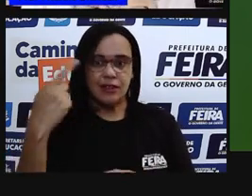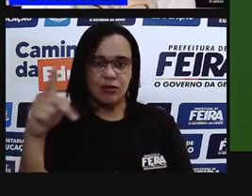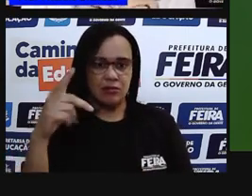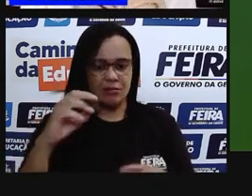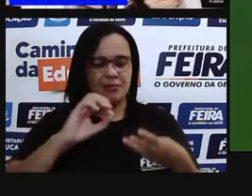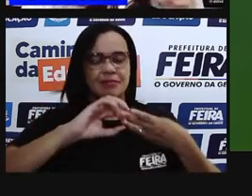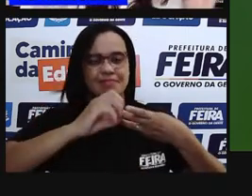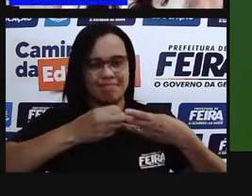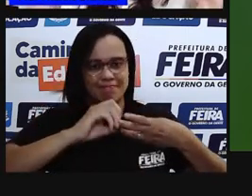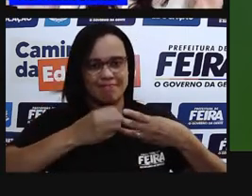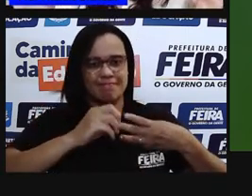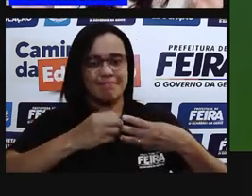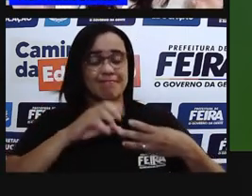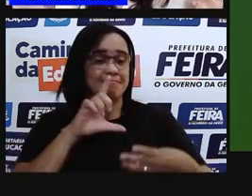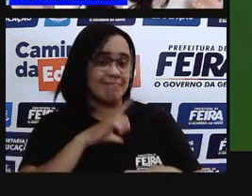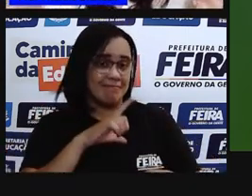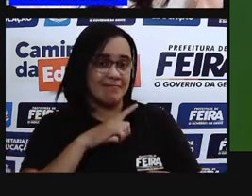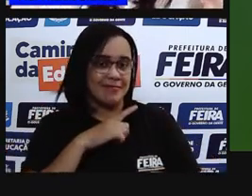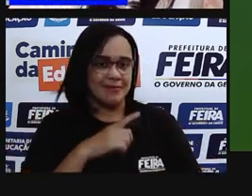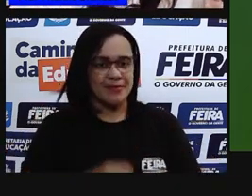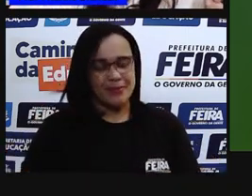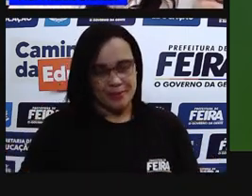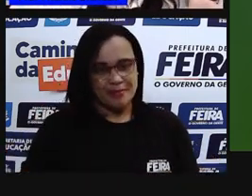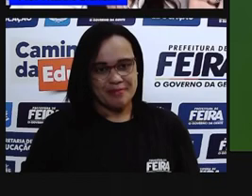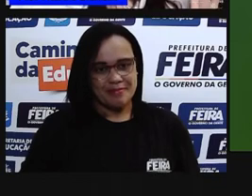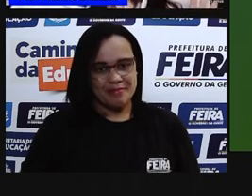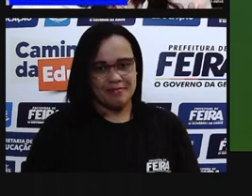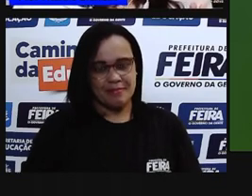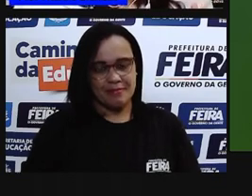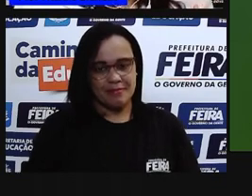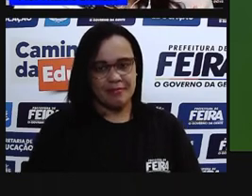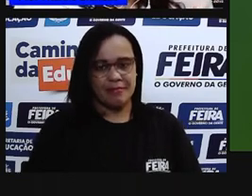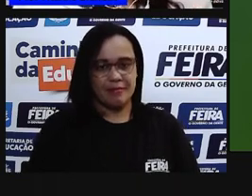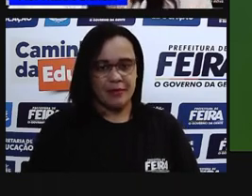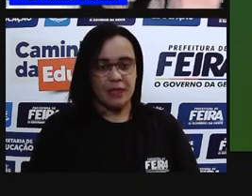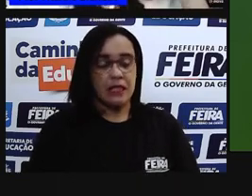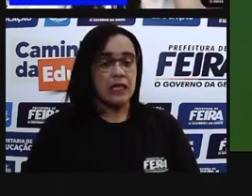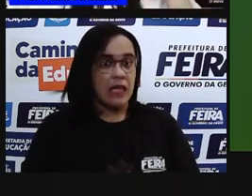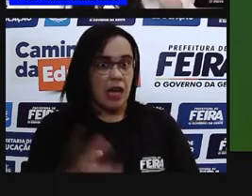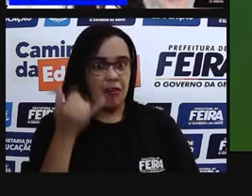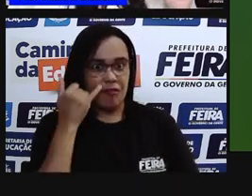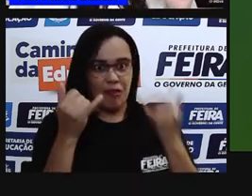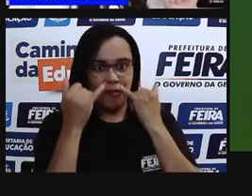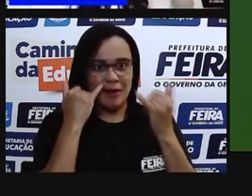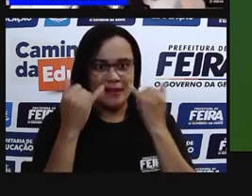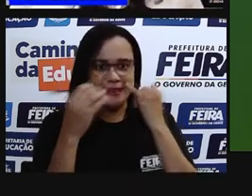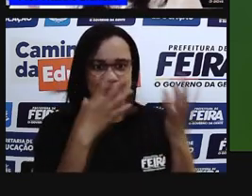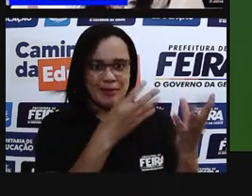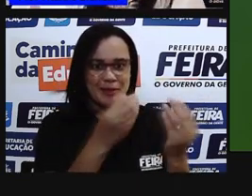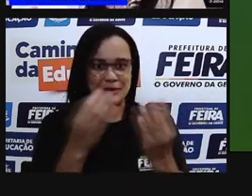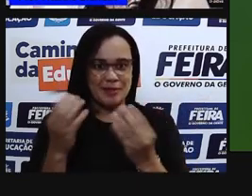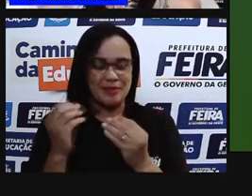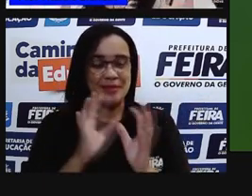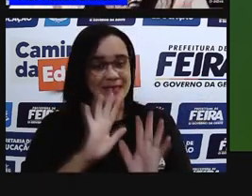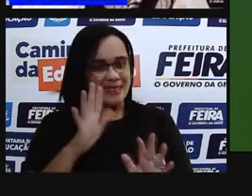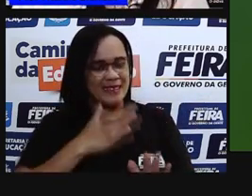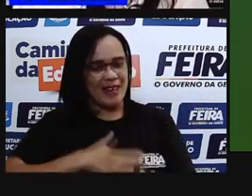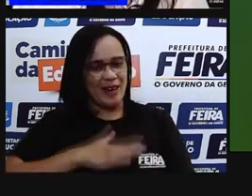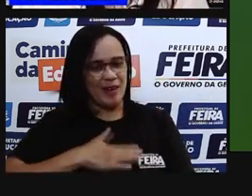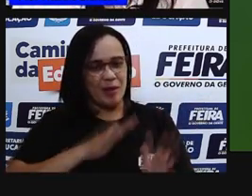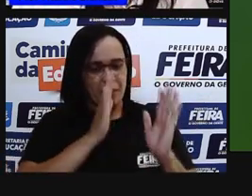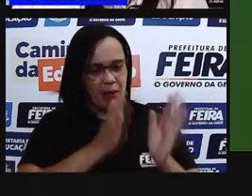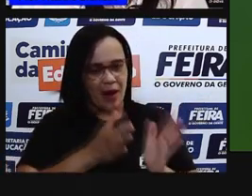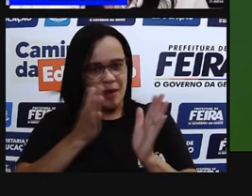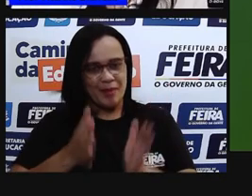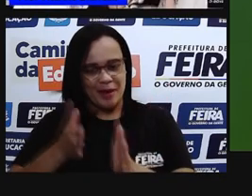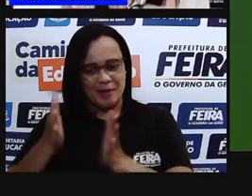Pró, muita informação até agora. Então, vamos por partes. Vamos com calma. O que a gente já tem de informação